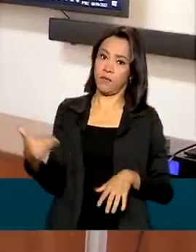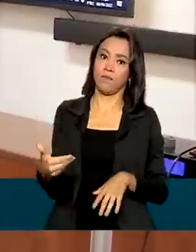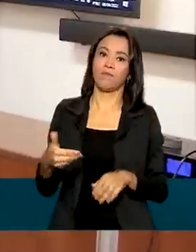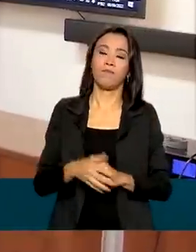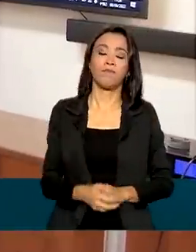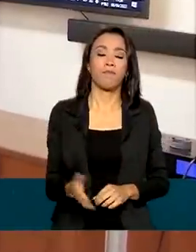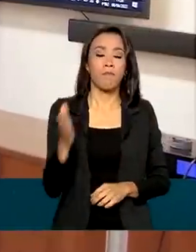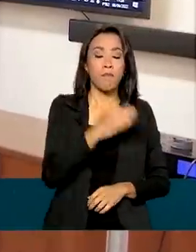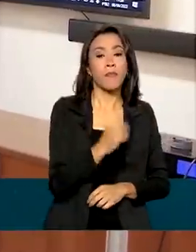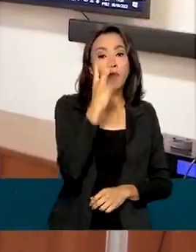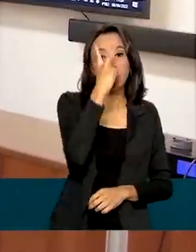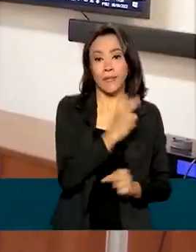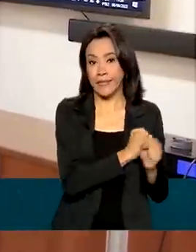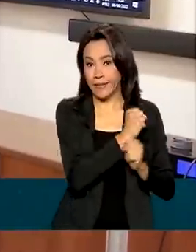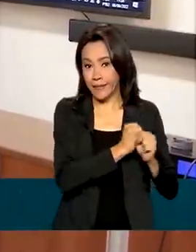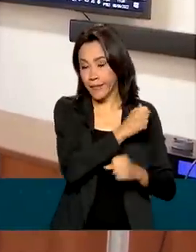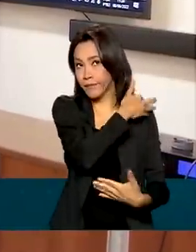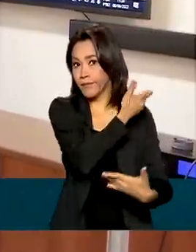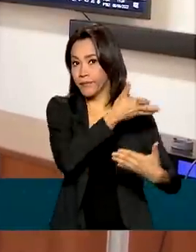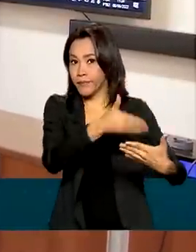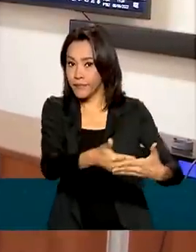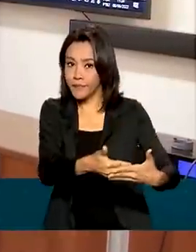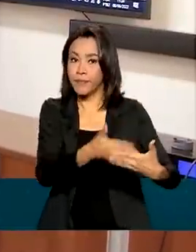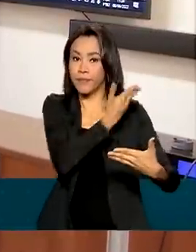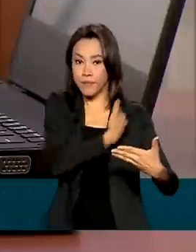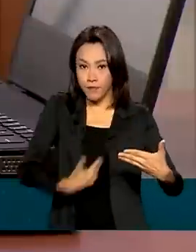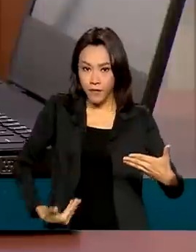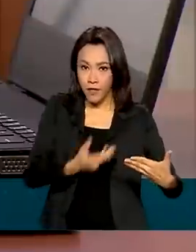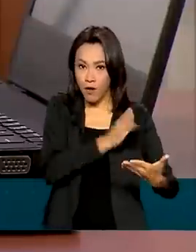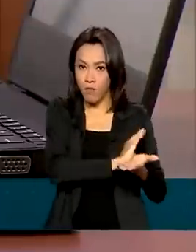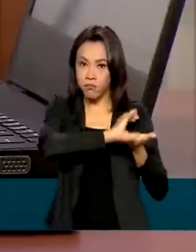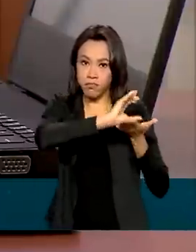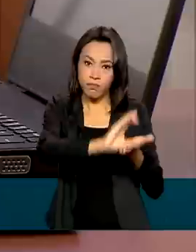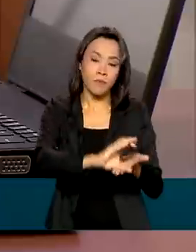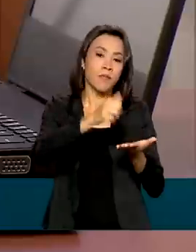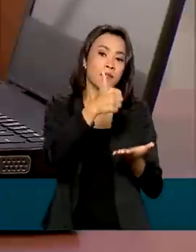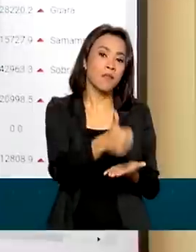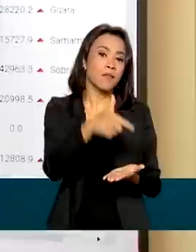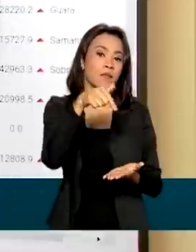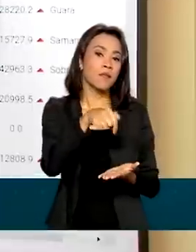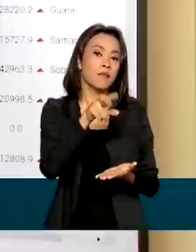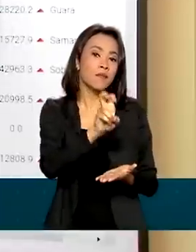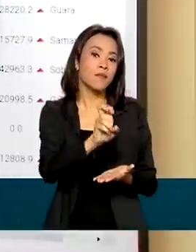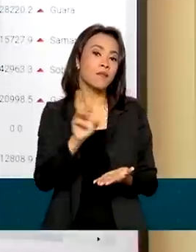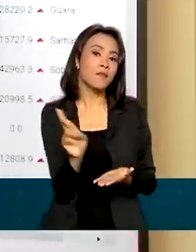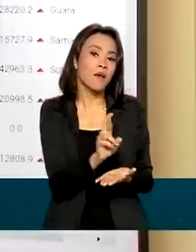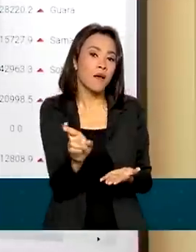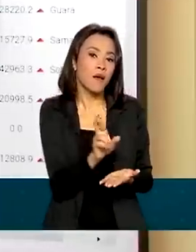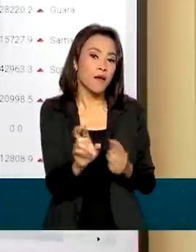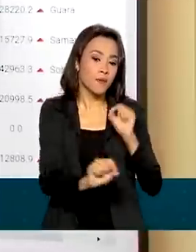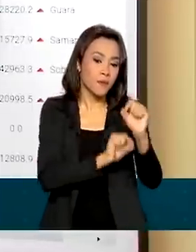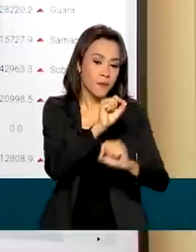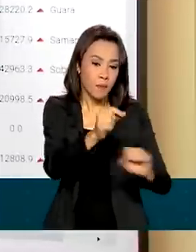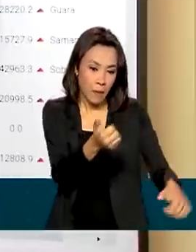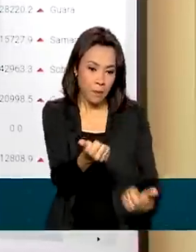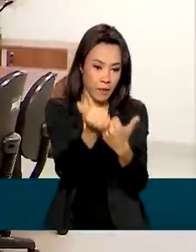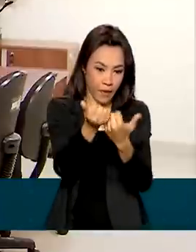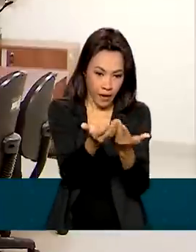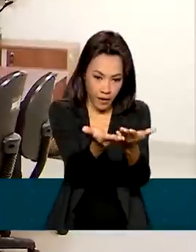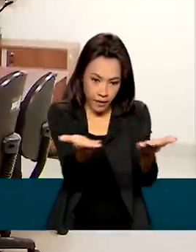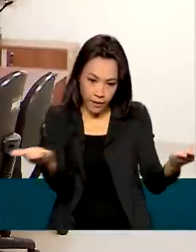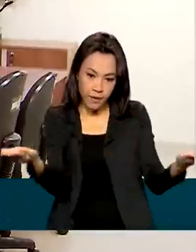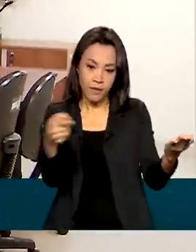Nos últimos dois anos, o governo investiu R 175 milhões na ampliação da rede CIEVS.